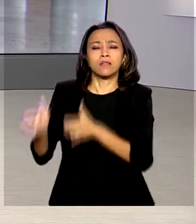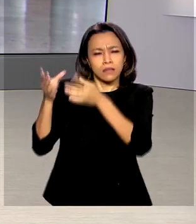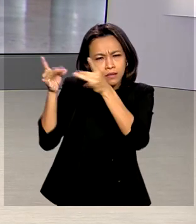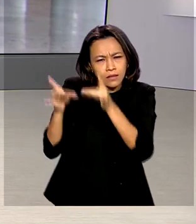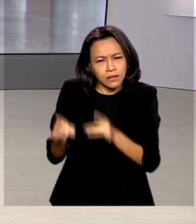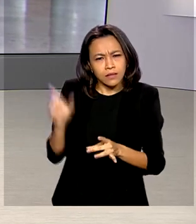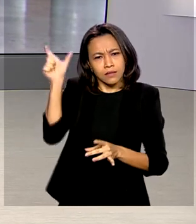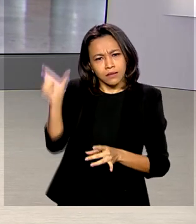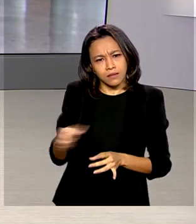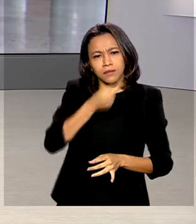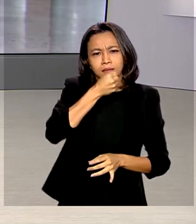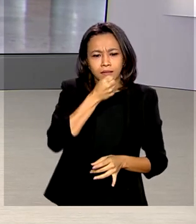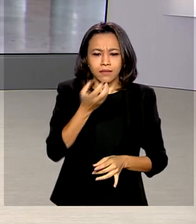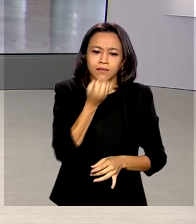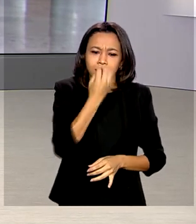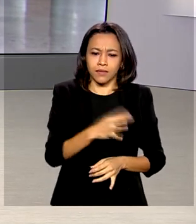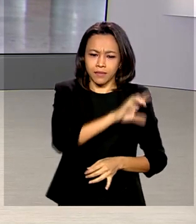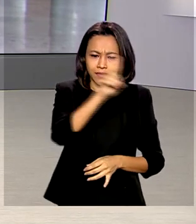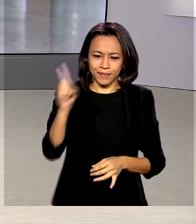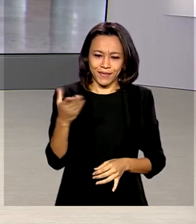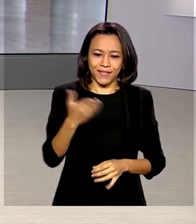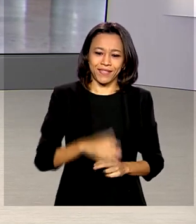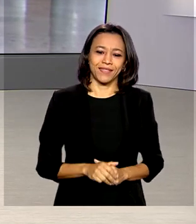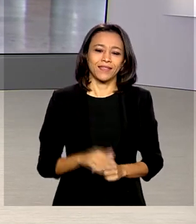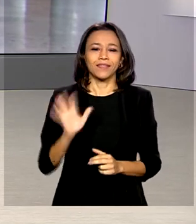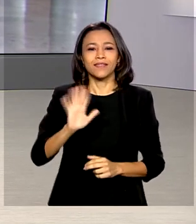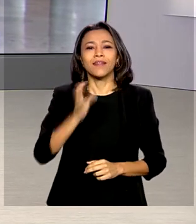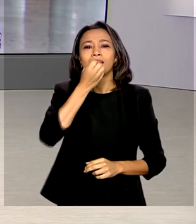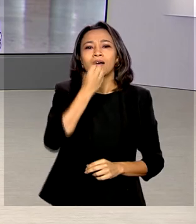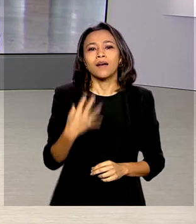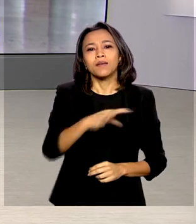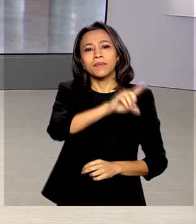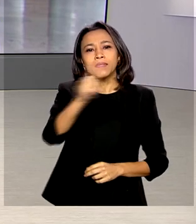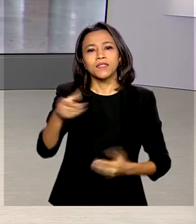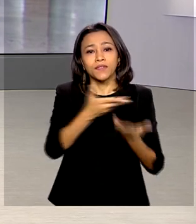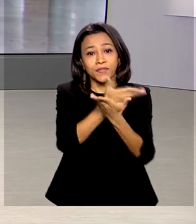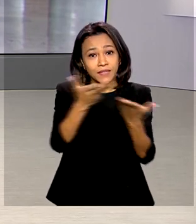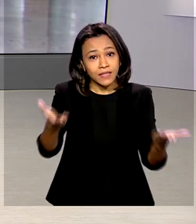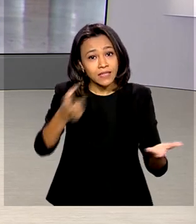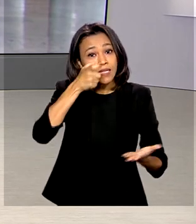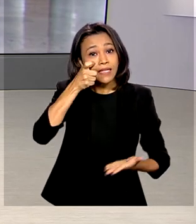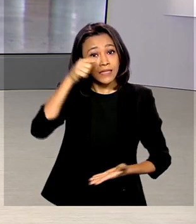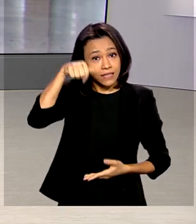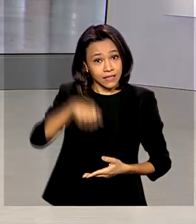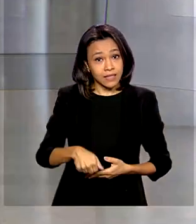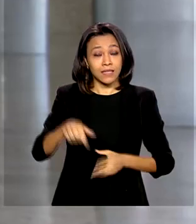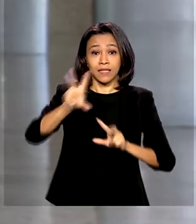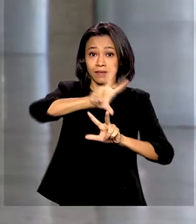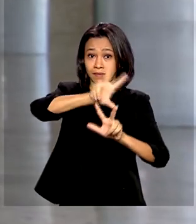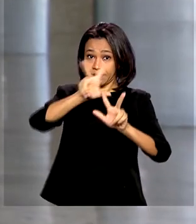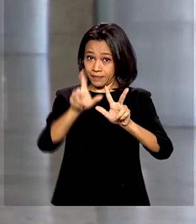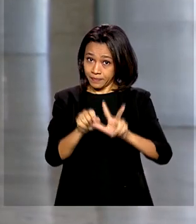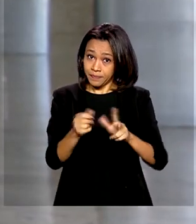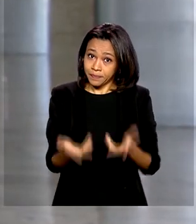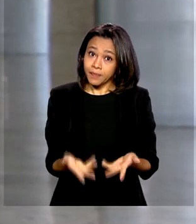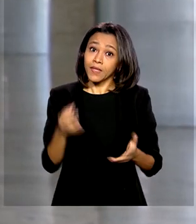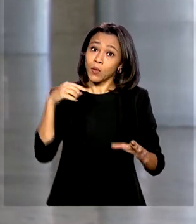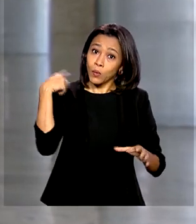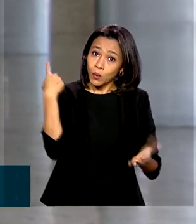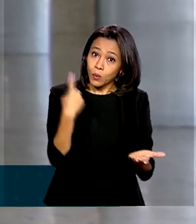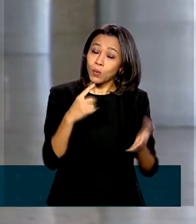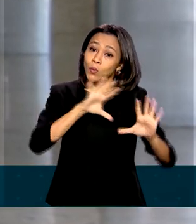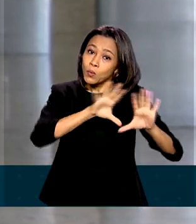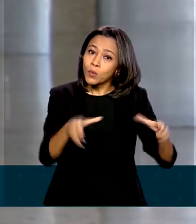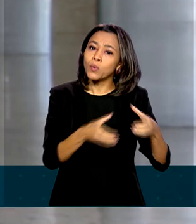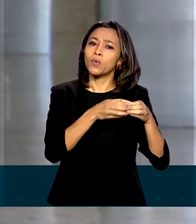detalhes para a gente. Luana, bom dia. Olá, Renata. Bom dia. Bom dia a todos que nos acompanham aqui na TV Brasil. A Missão Brasileira será chefiada